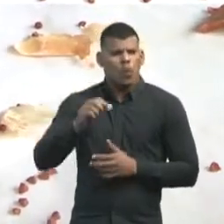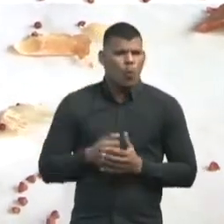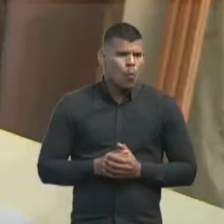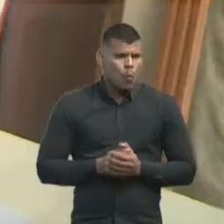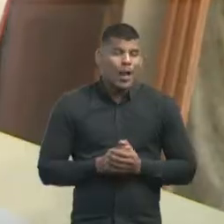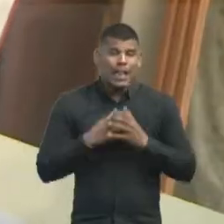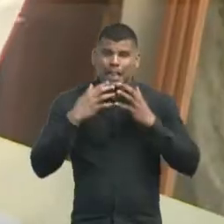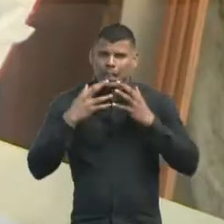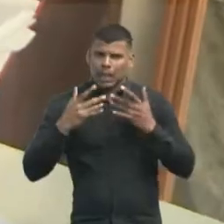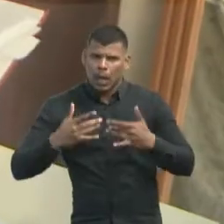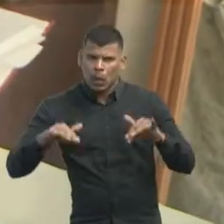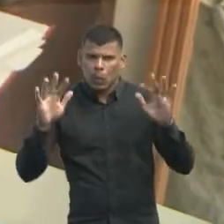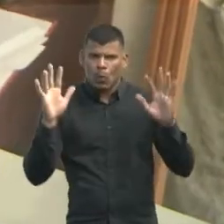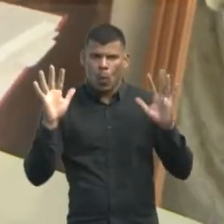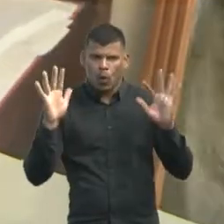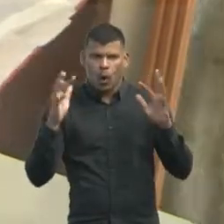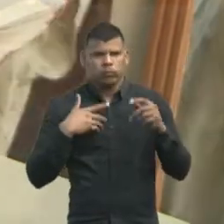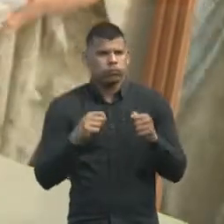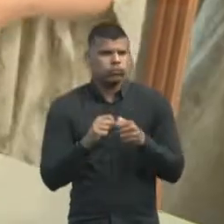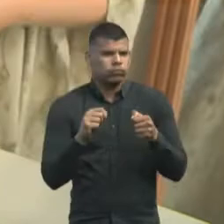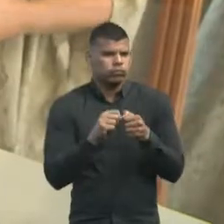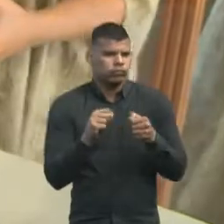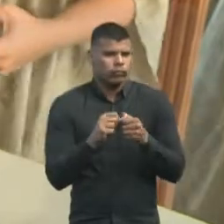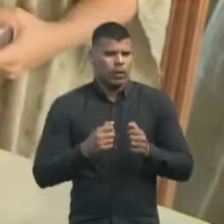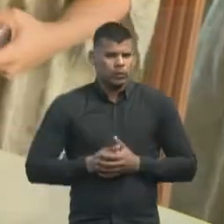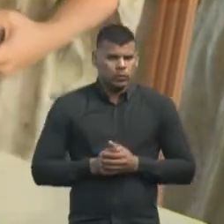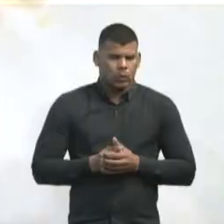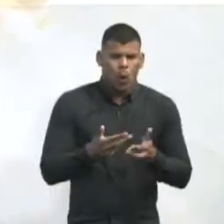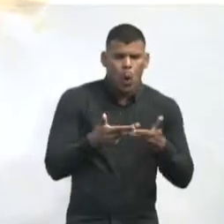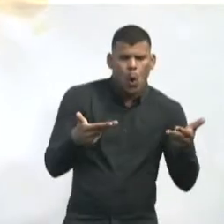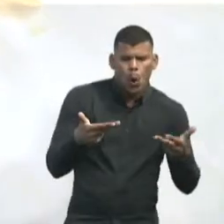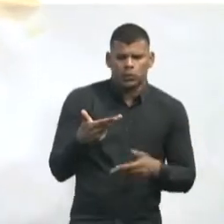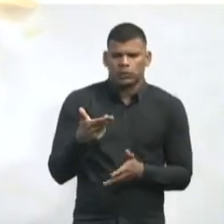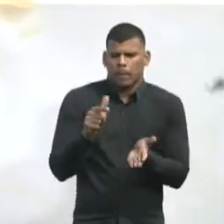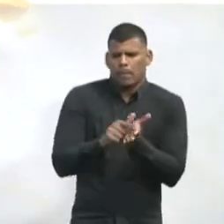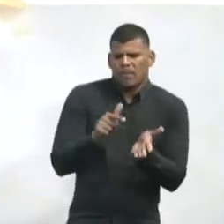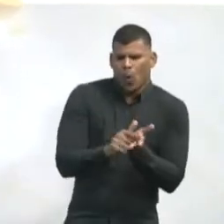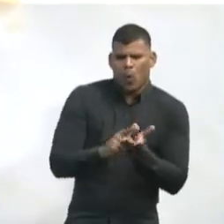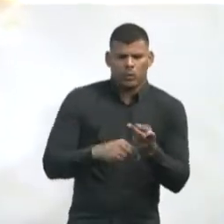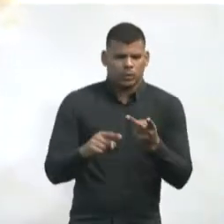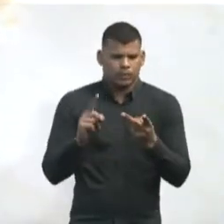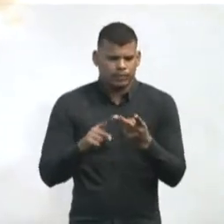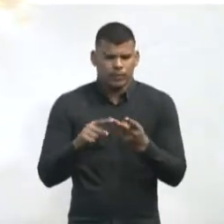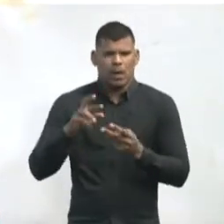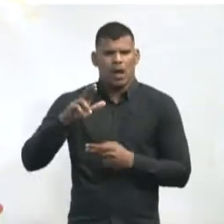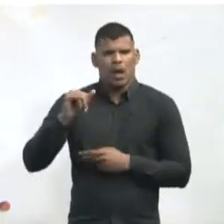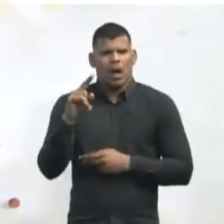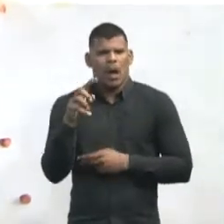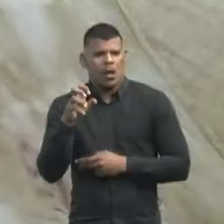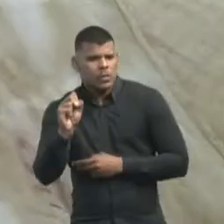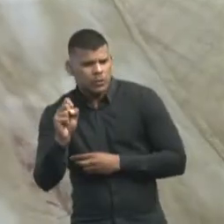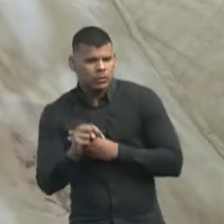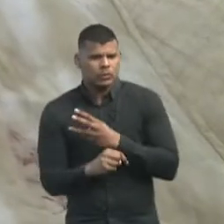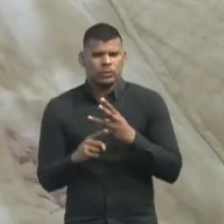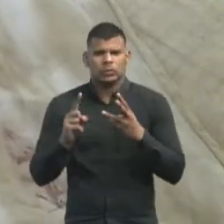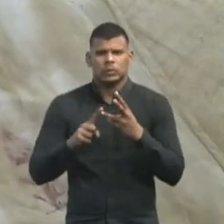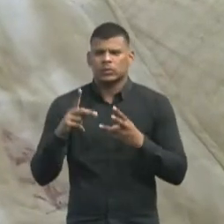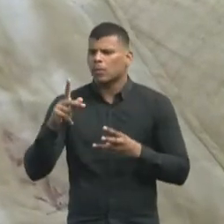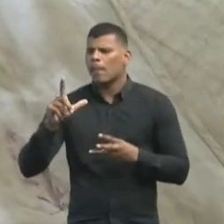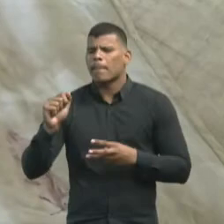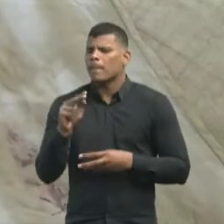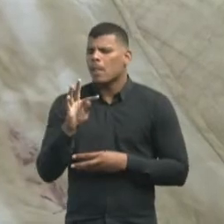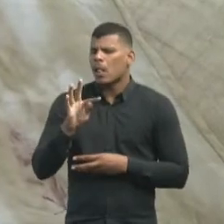naturalmente. Ela usa de substâncias encontradas em folhas, raízes, plantas, entre outras. Marina